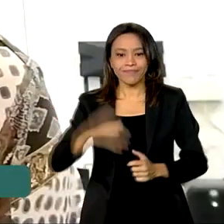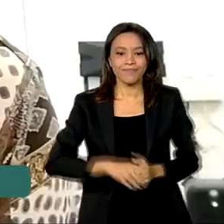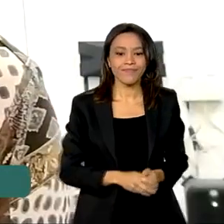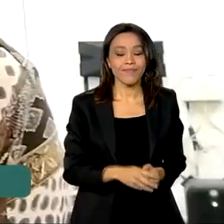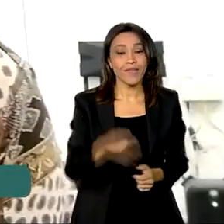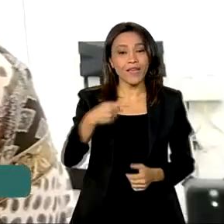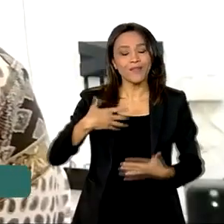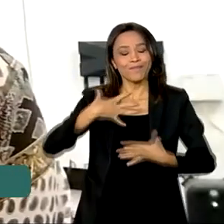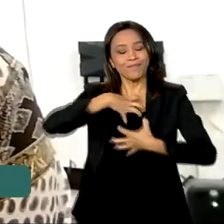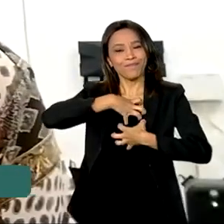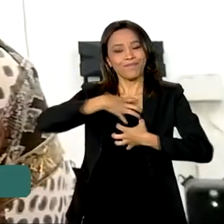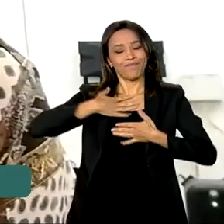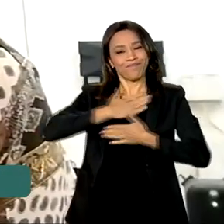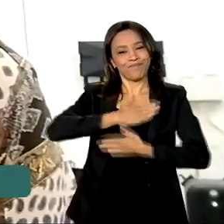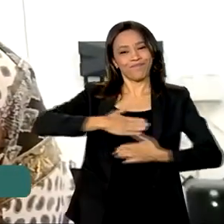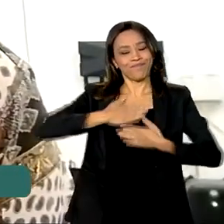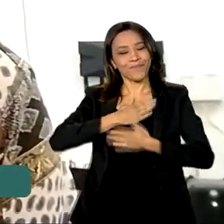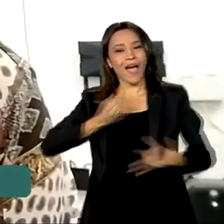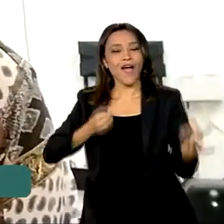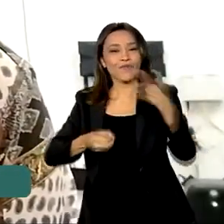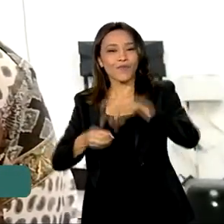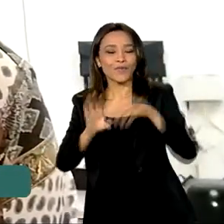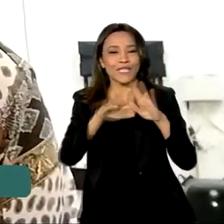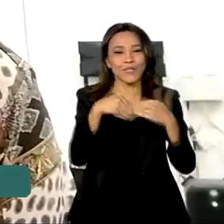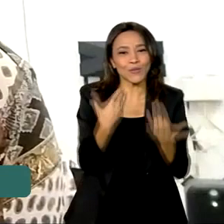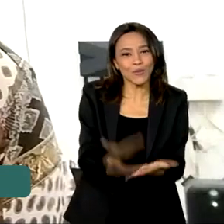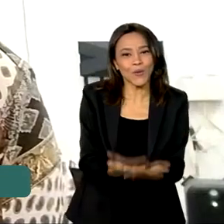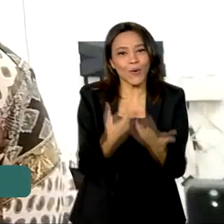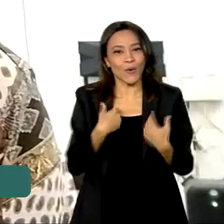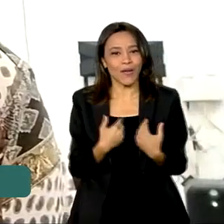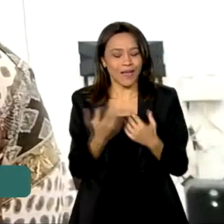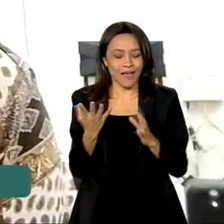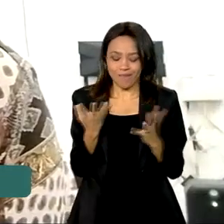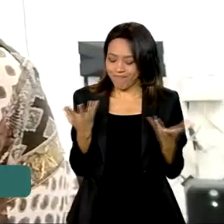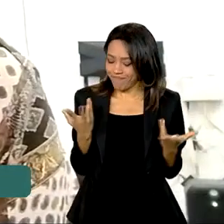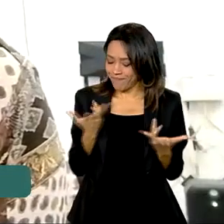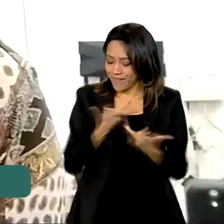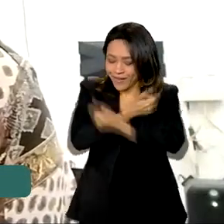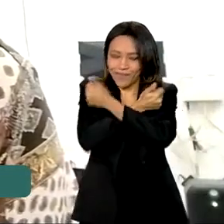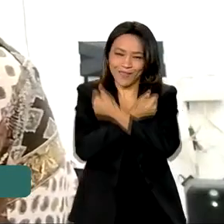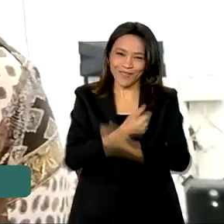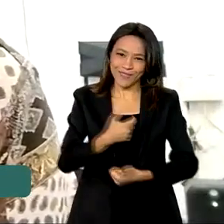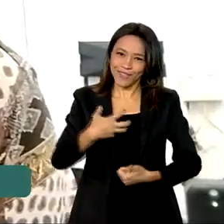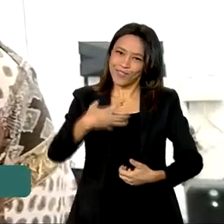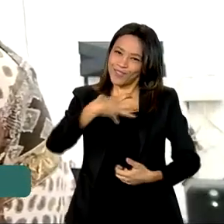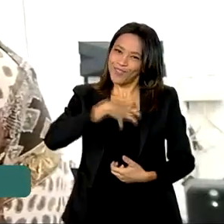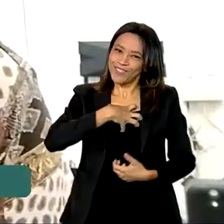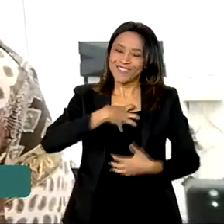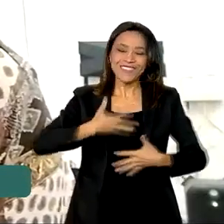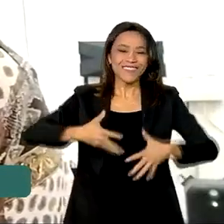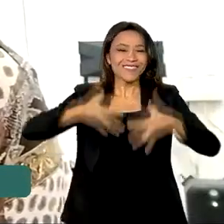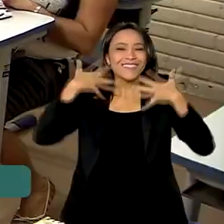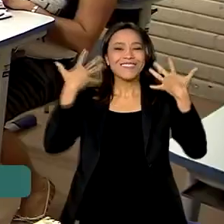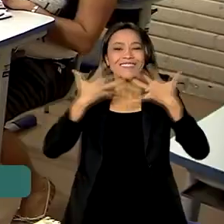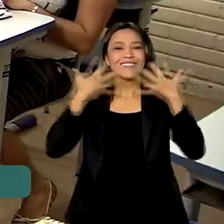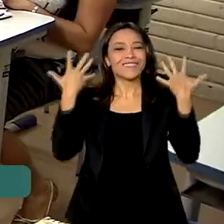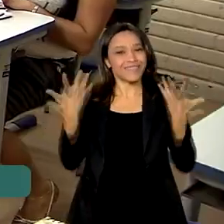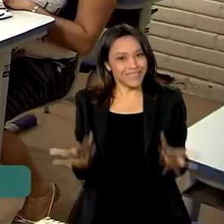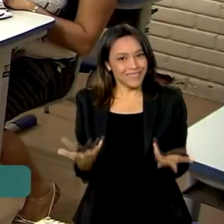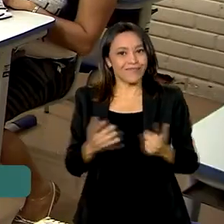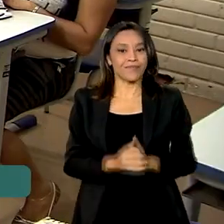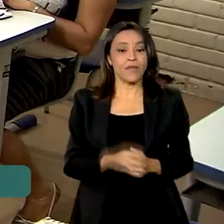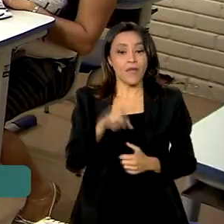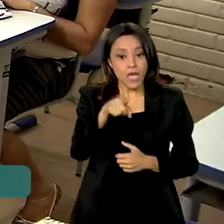É muito gratificante a volta da escola, a volta das aulas. É uma coisa fantástica. Eu estou muito radiante, estou muito feliz. A